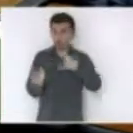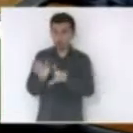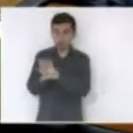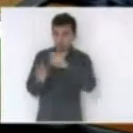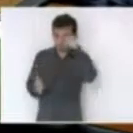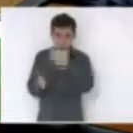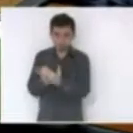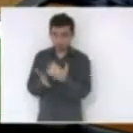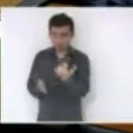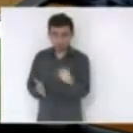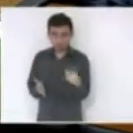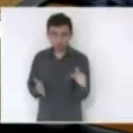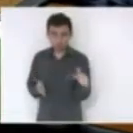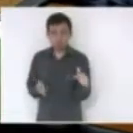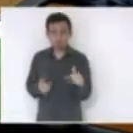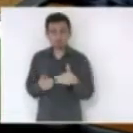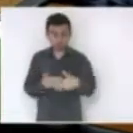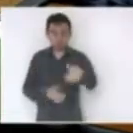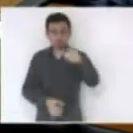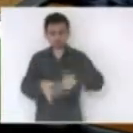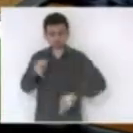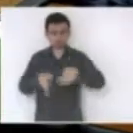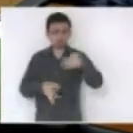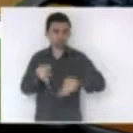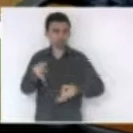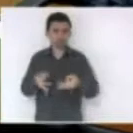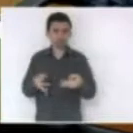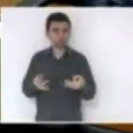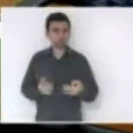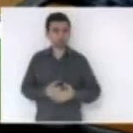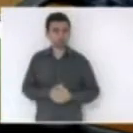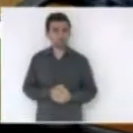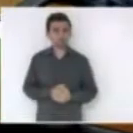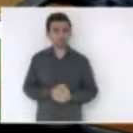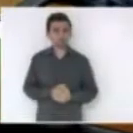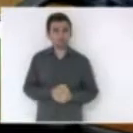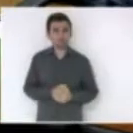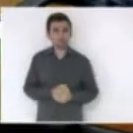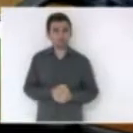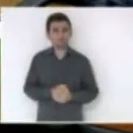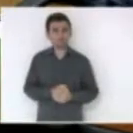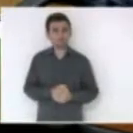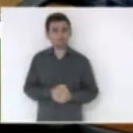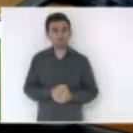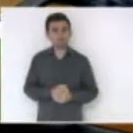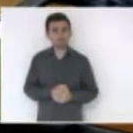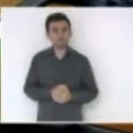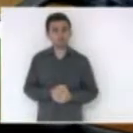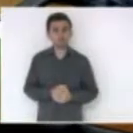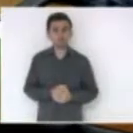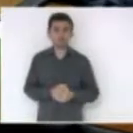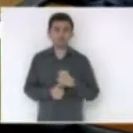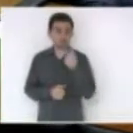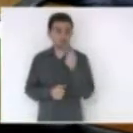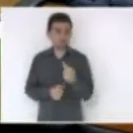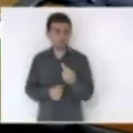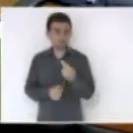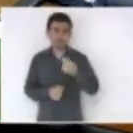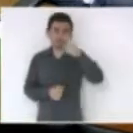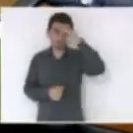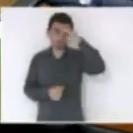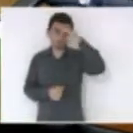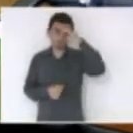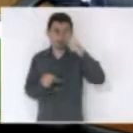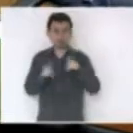para para a justiça mas aqui também falou o deputado Natalino depois o deputado